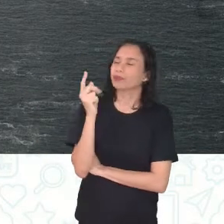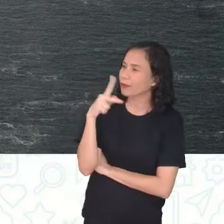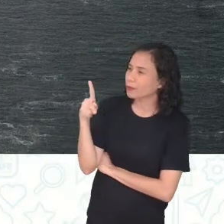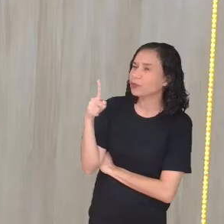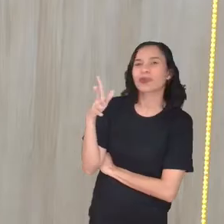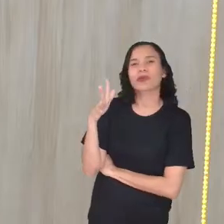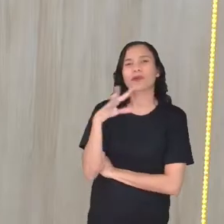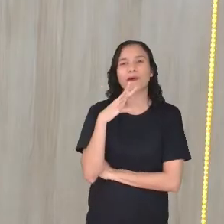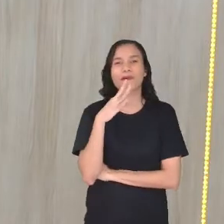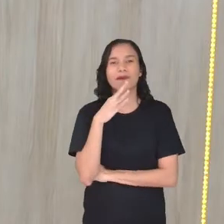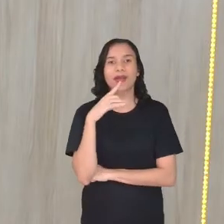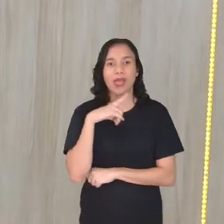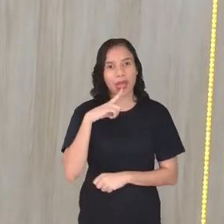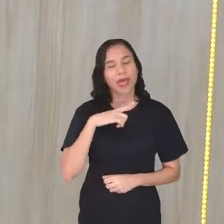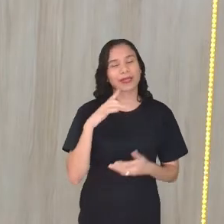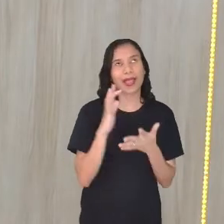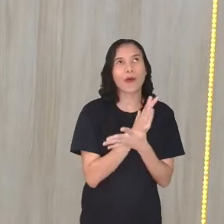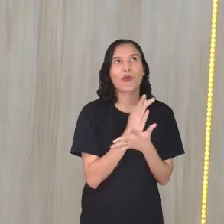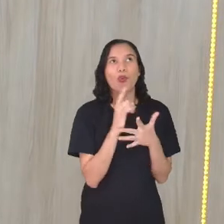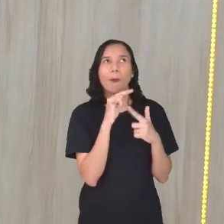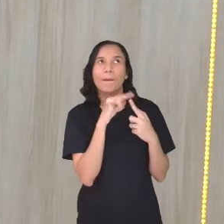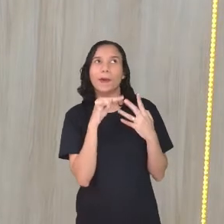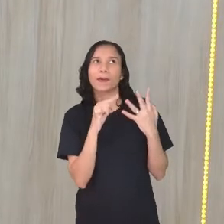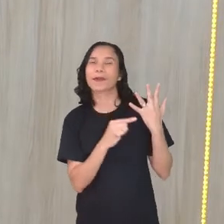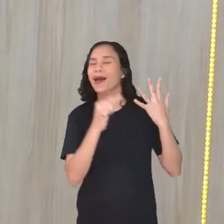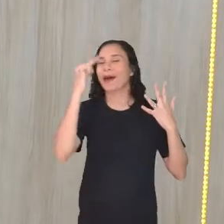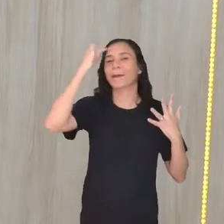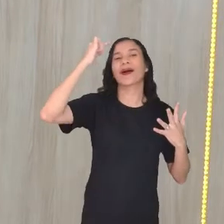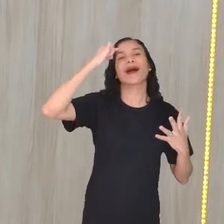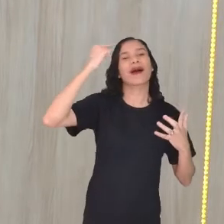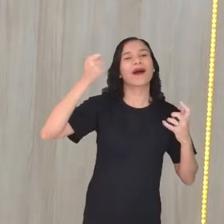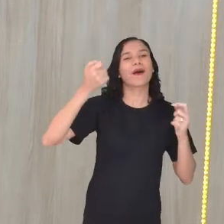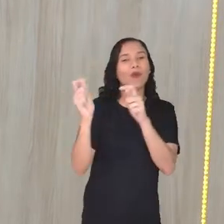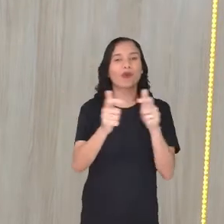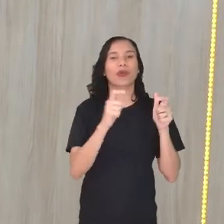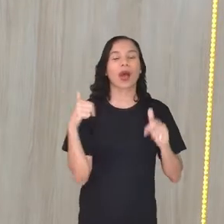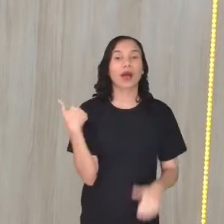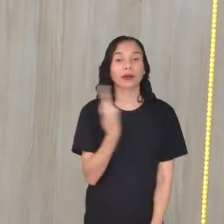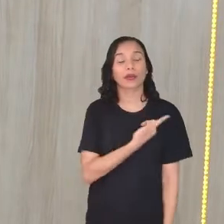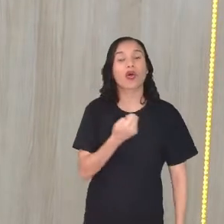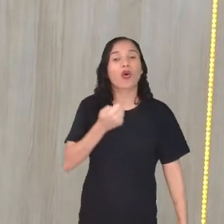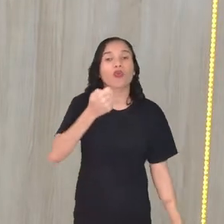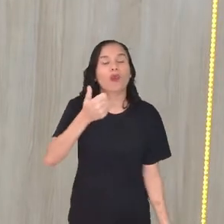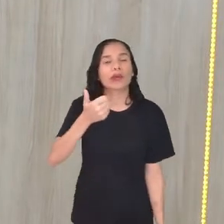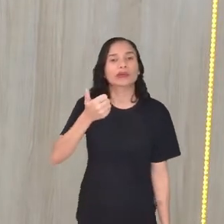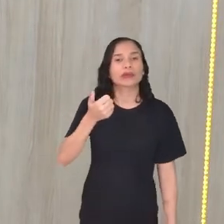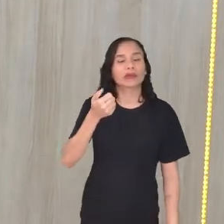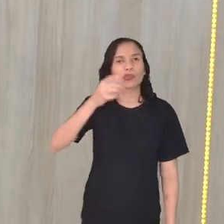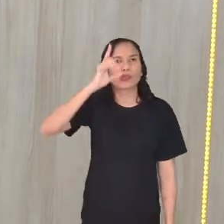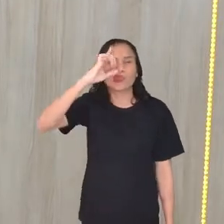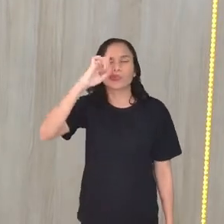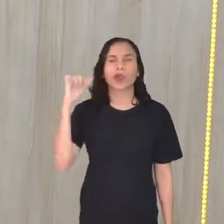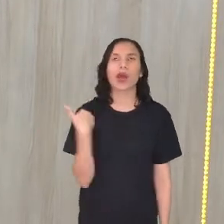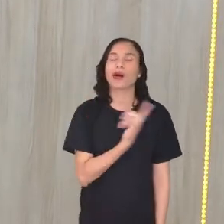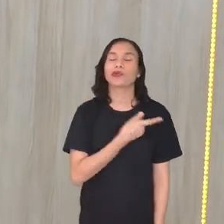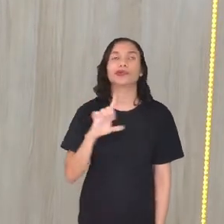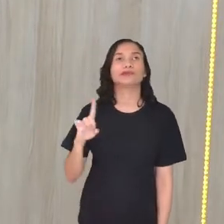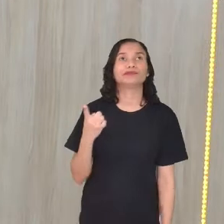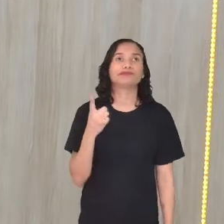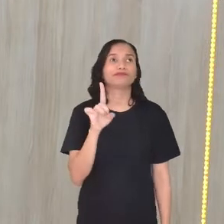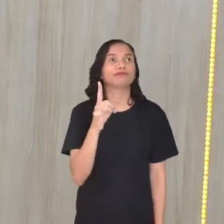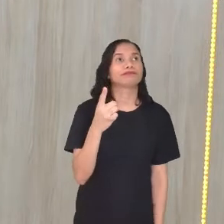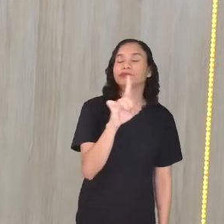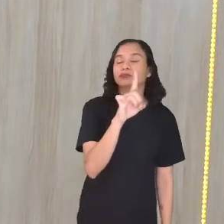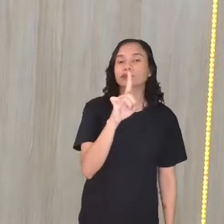Carol, eu aqui tenho alguns lugares, né, que a gente passa quase que frequentemente, né? Passa